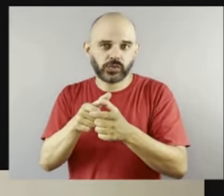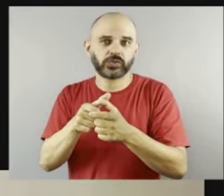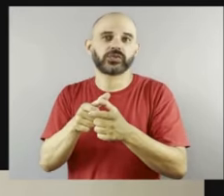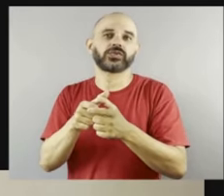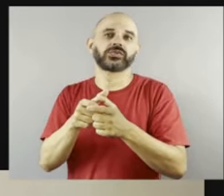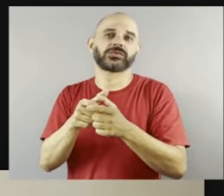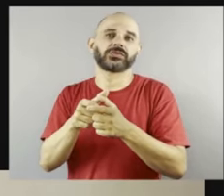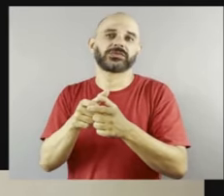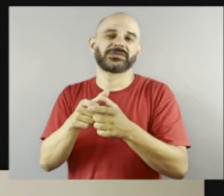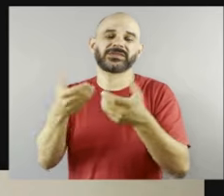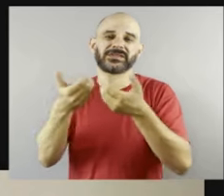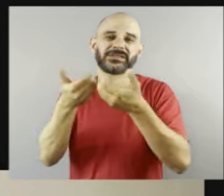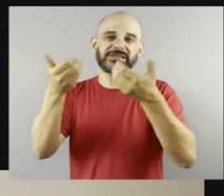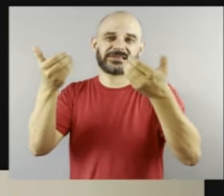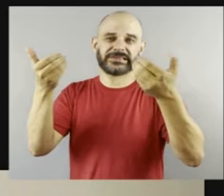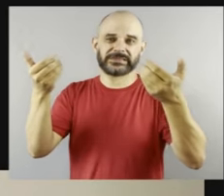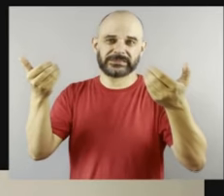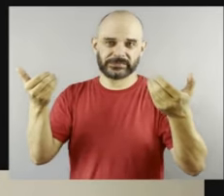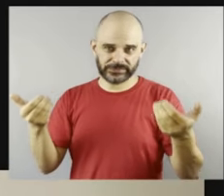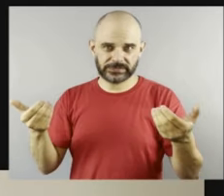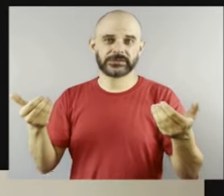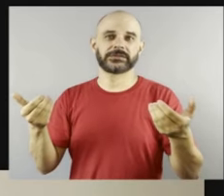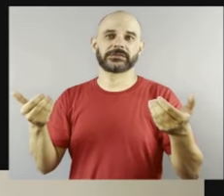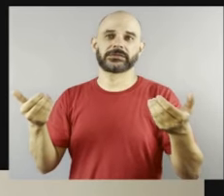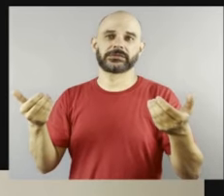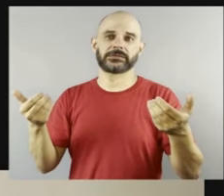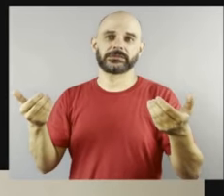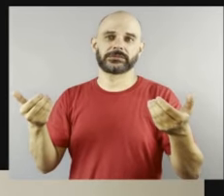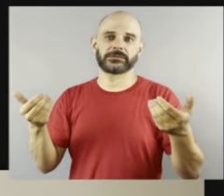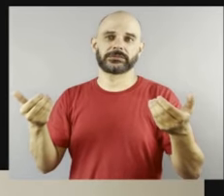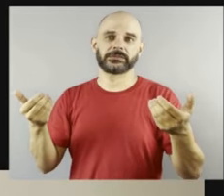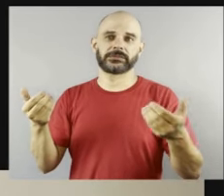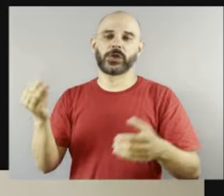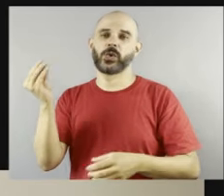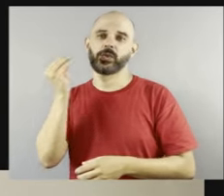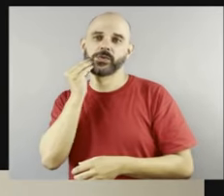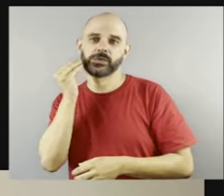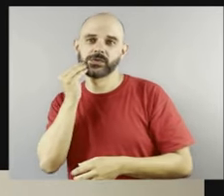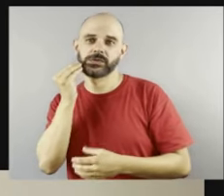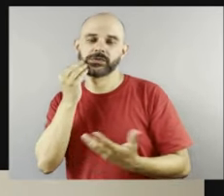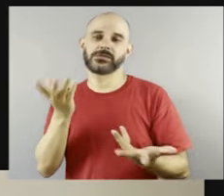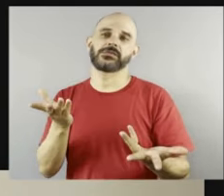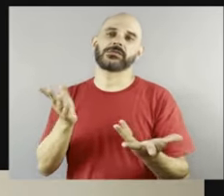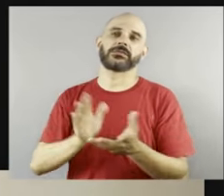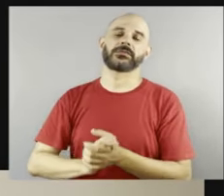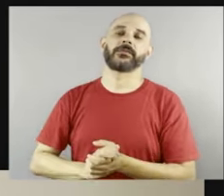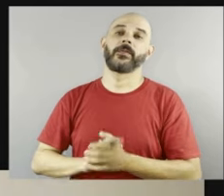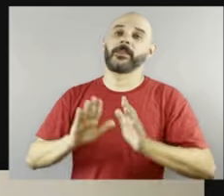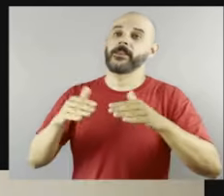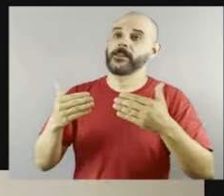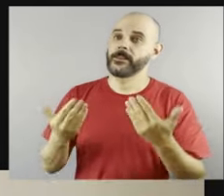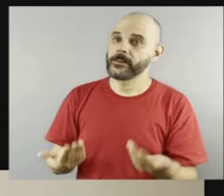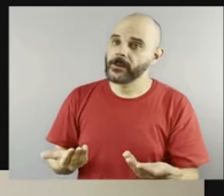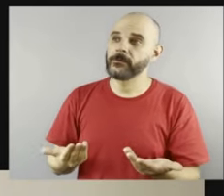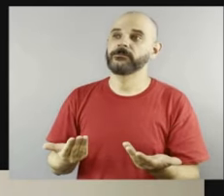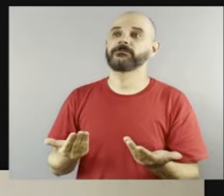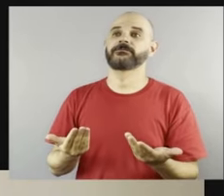as oportunidades, né? E não dá para deixar de dizer que a pessoa com deficiência